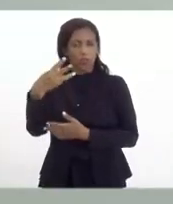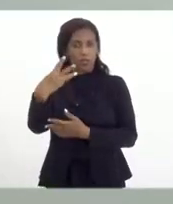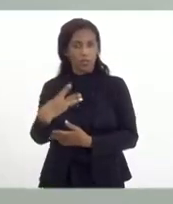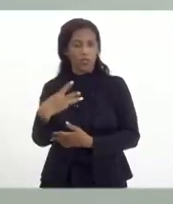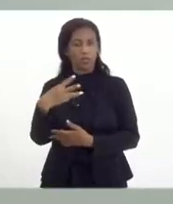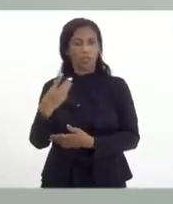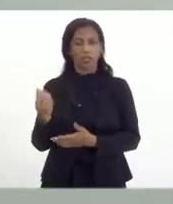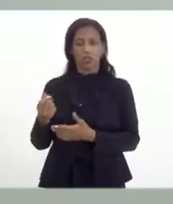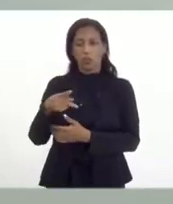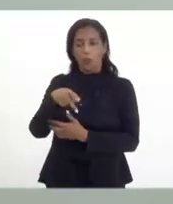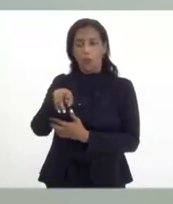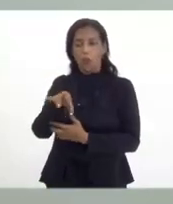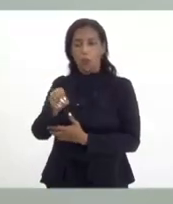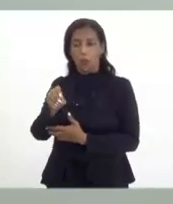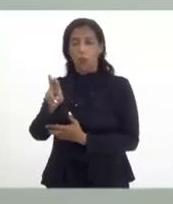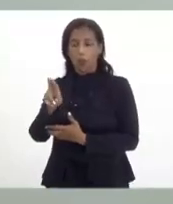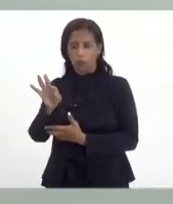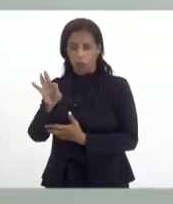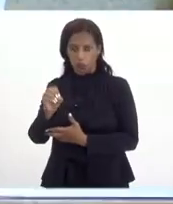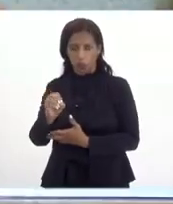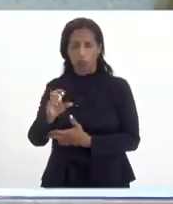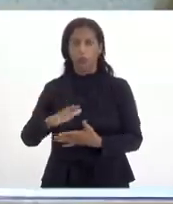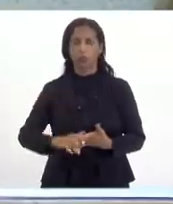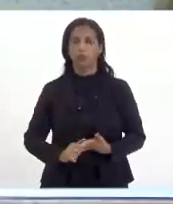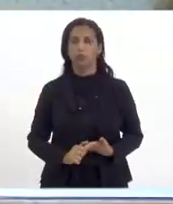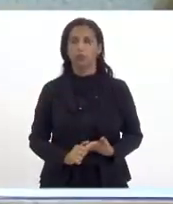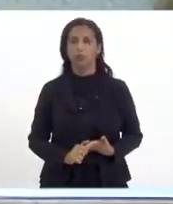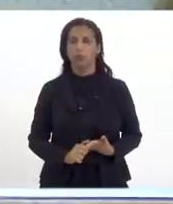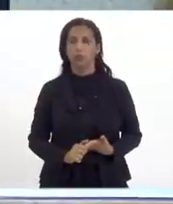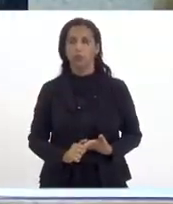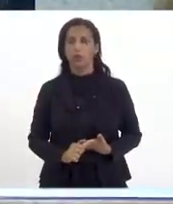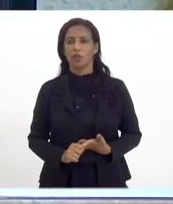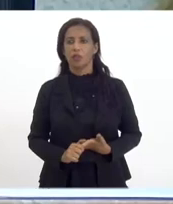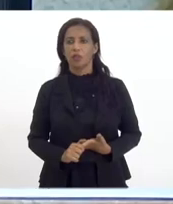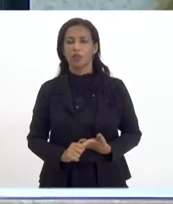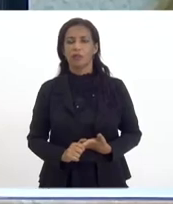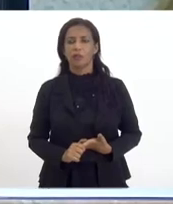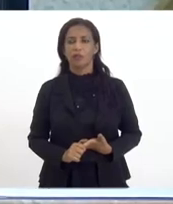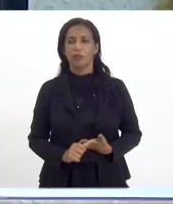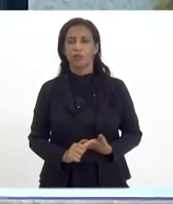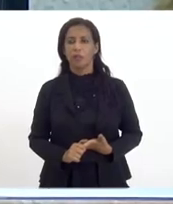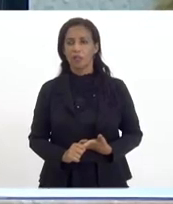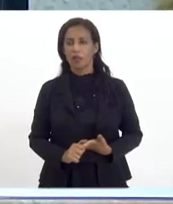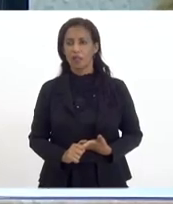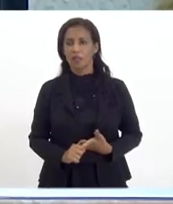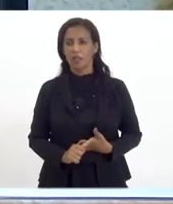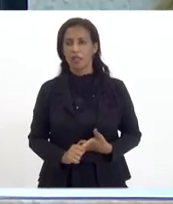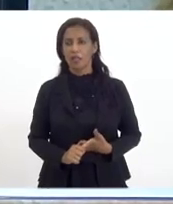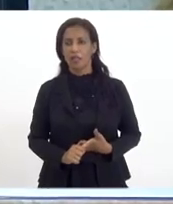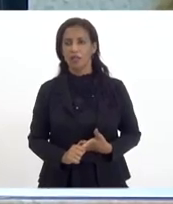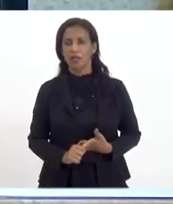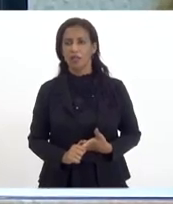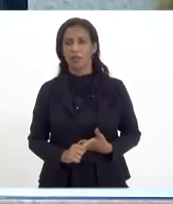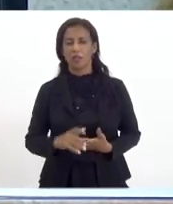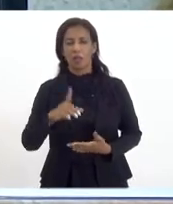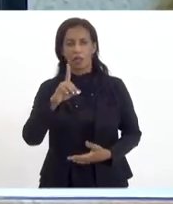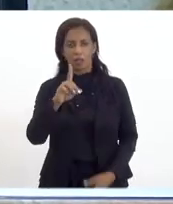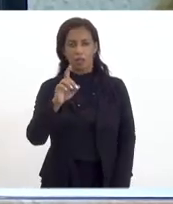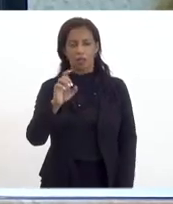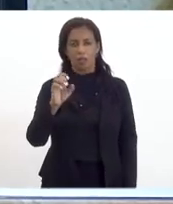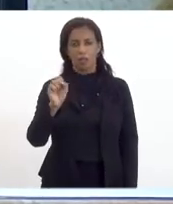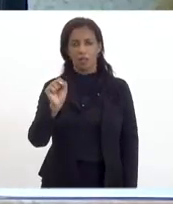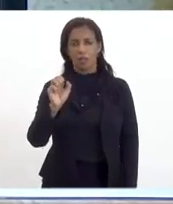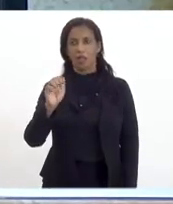de produto, emprego e renda. Obrigado, Jô Wilson. Estão conosco também via Zoom Renata Regazzi, gerente do SEBRAE,